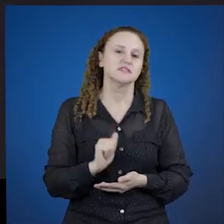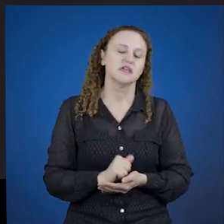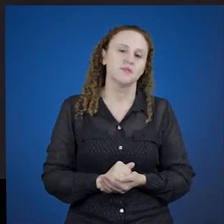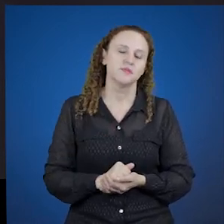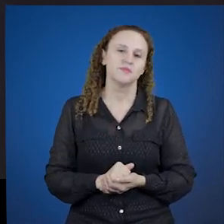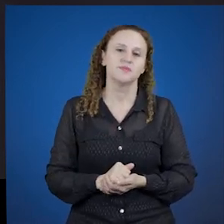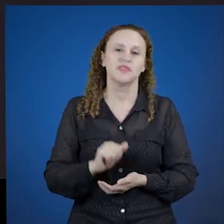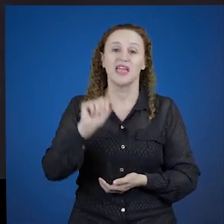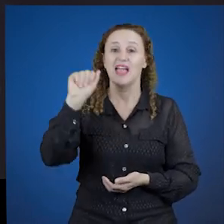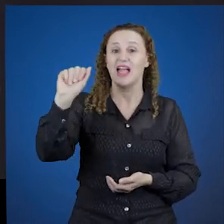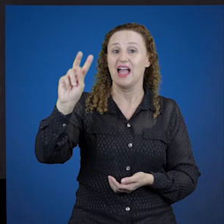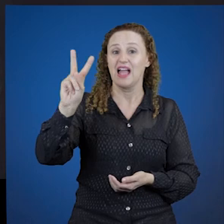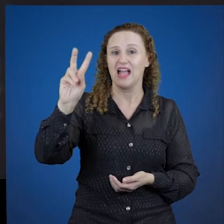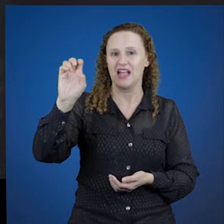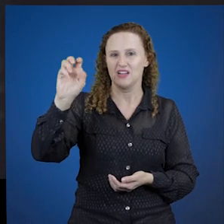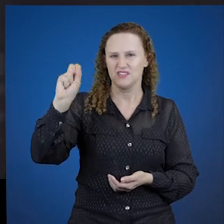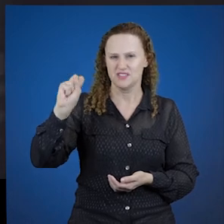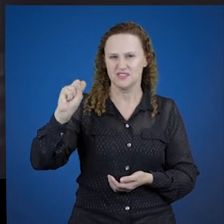abis,